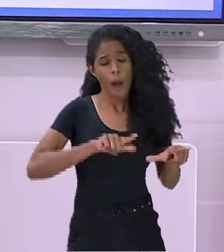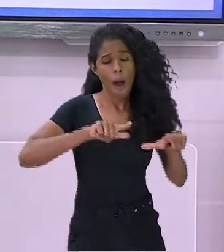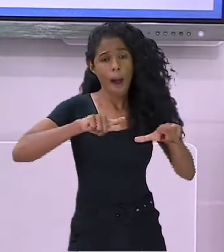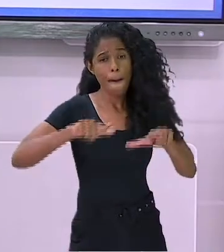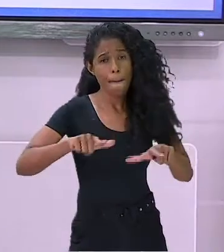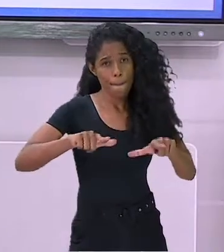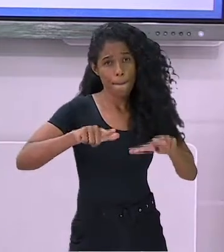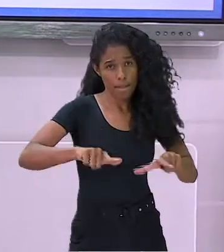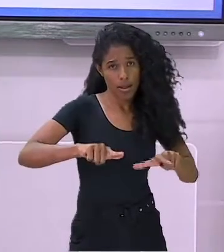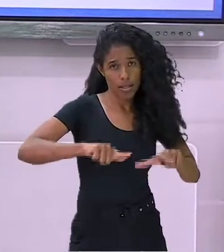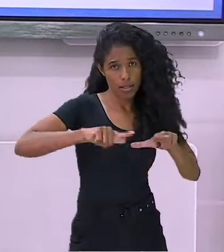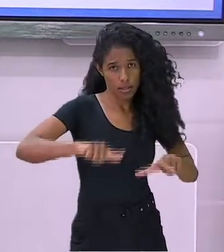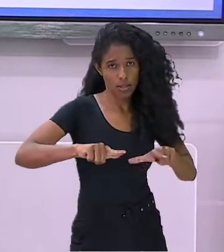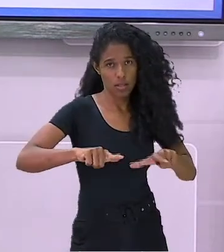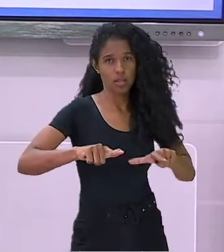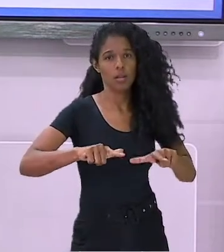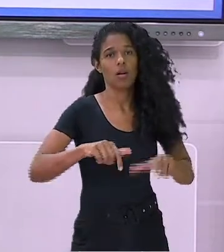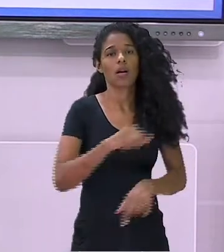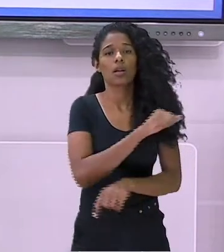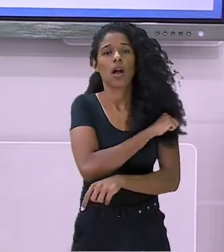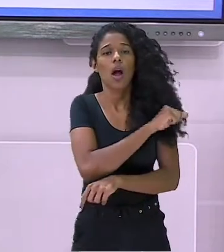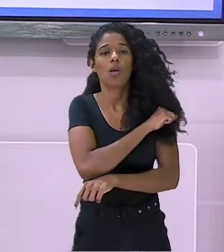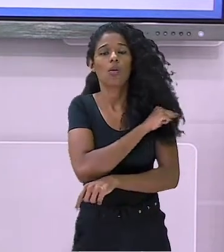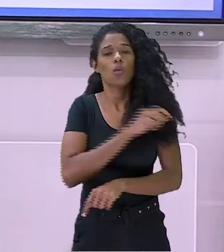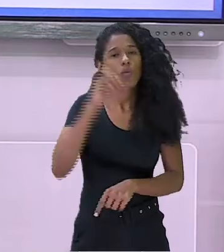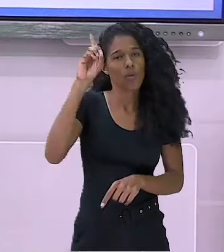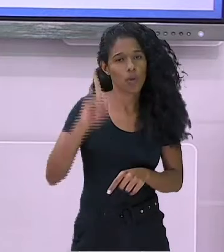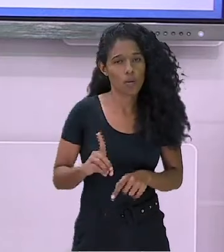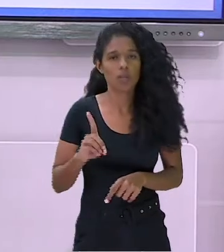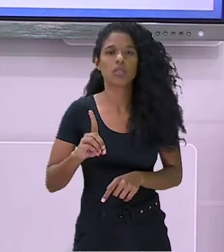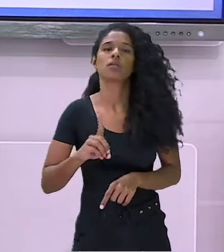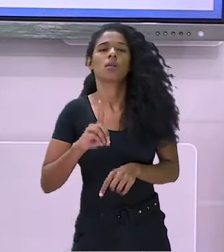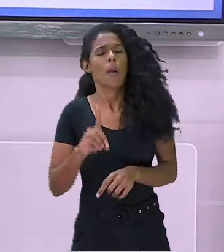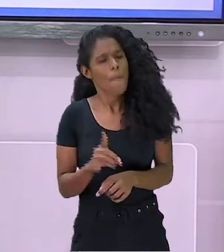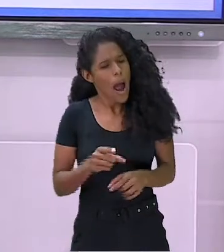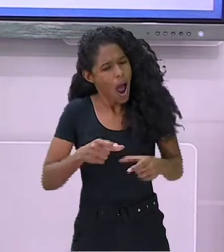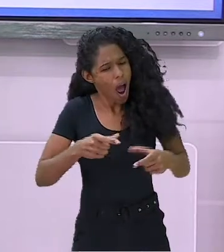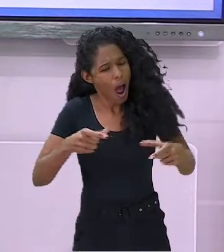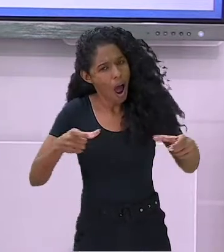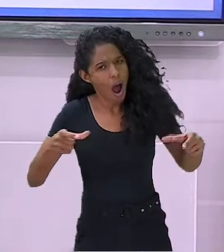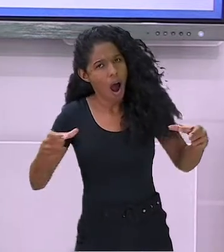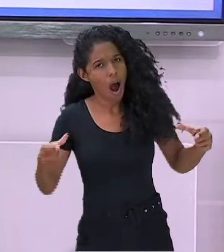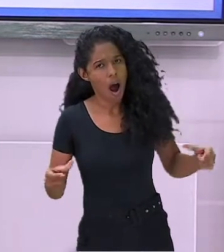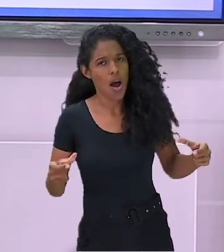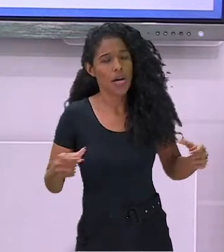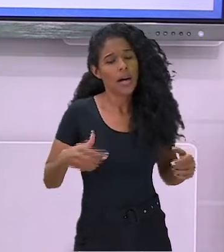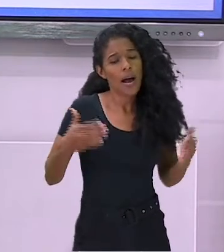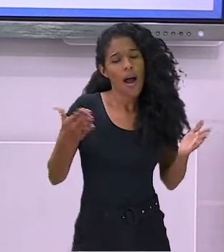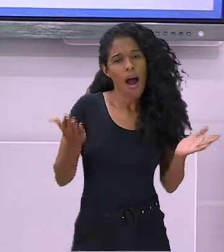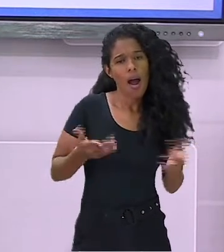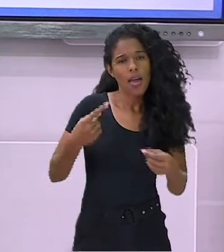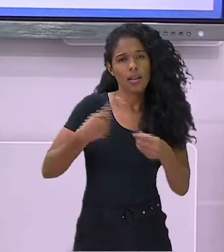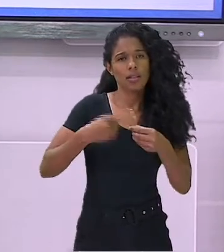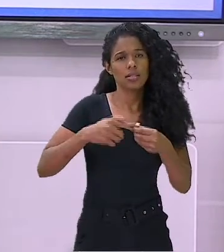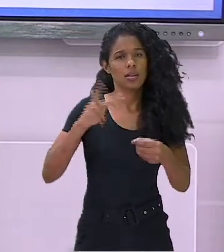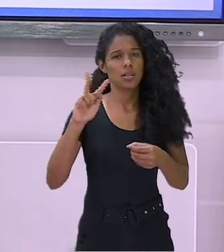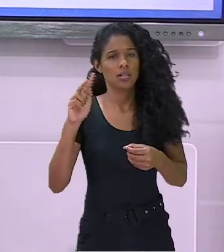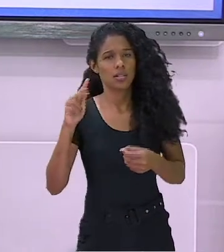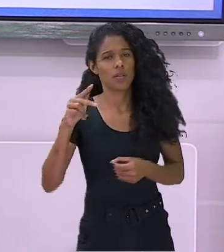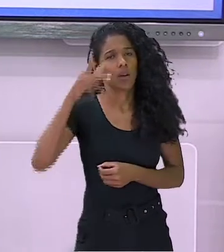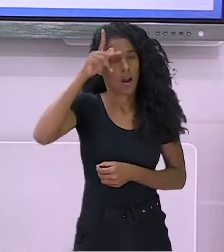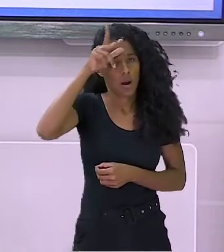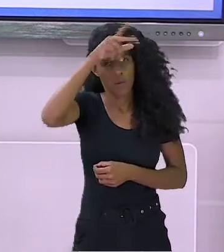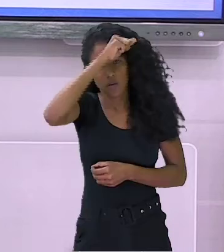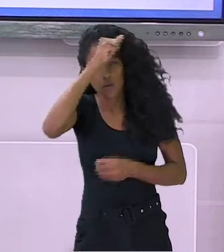últimos anos e, em Governador Valadares, a rede municipal de ensino oferta educação inclusive em suas